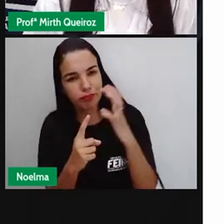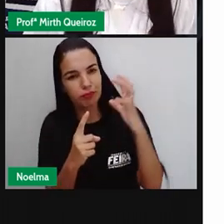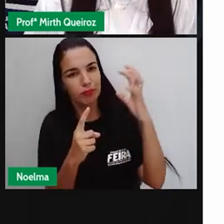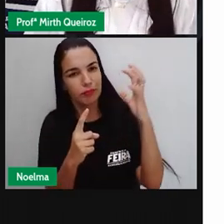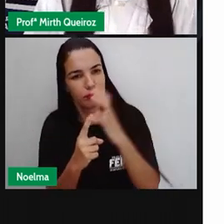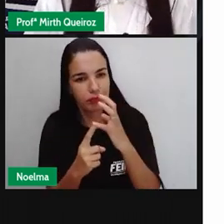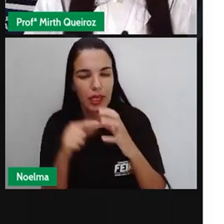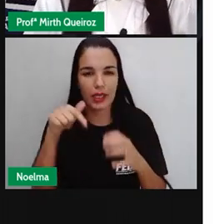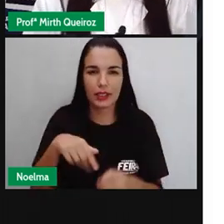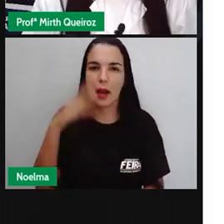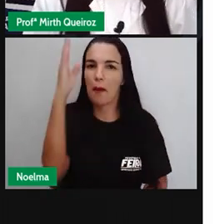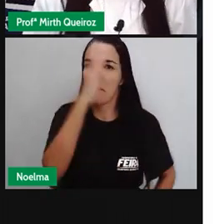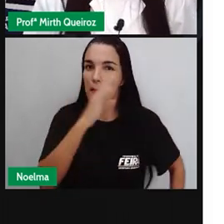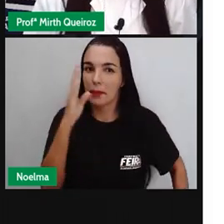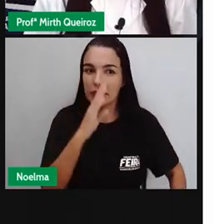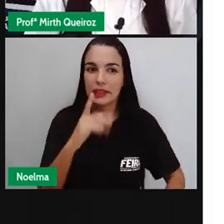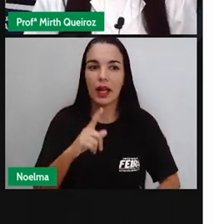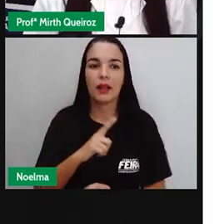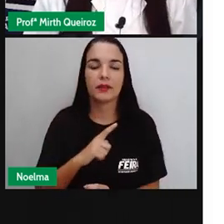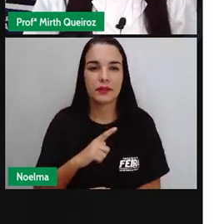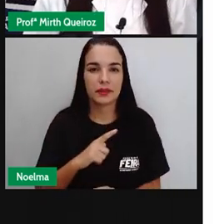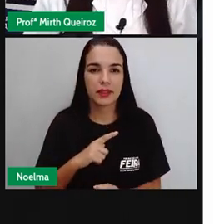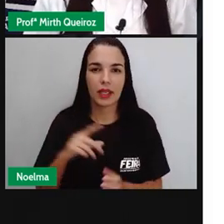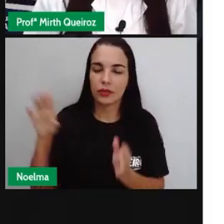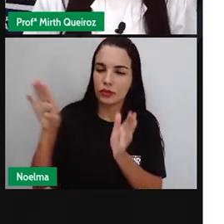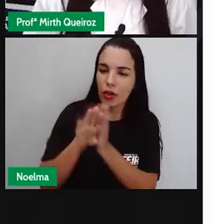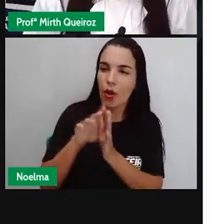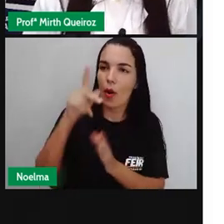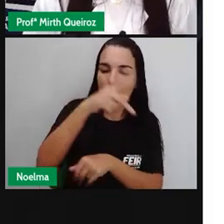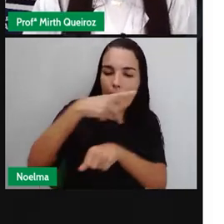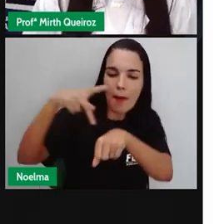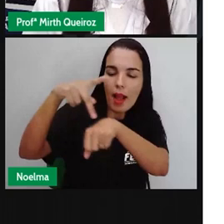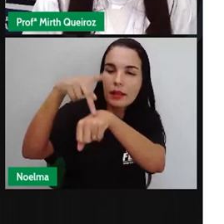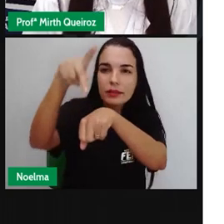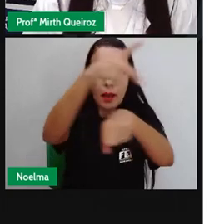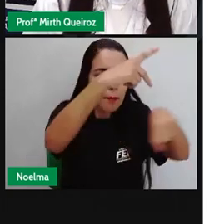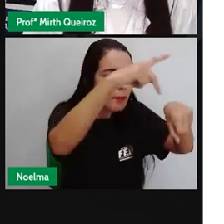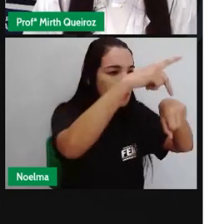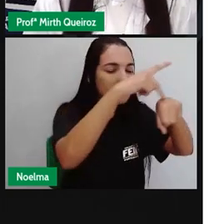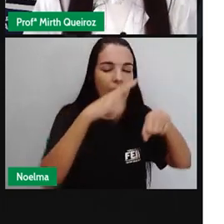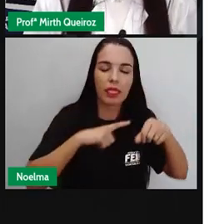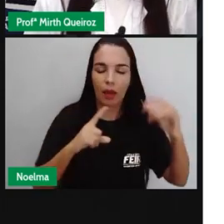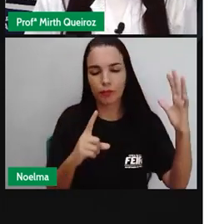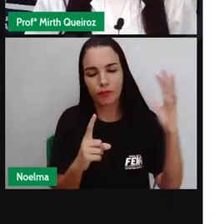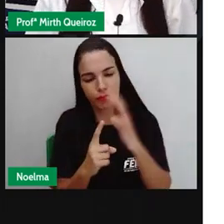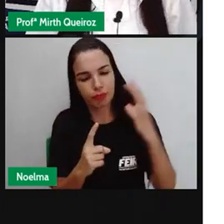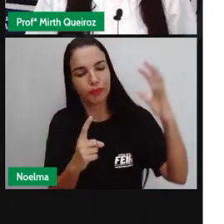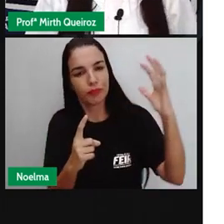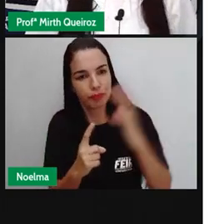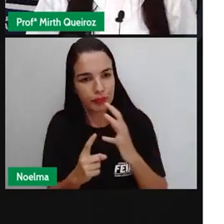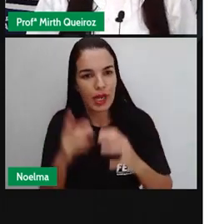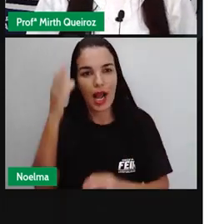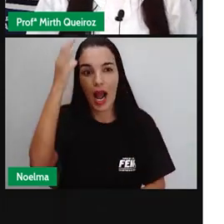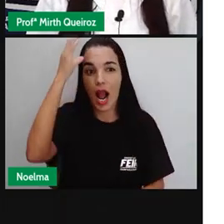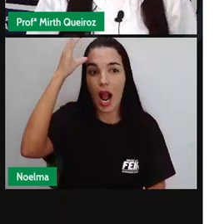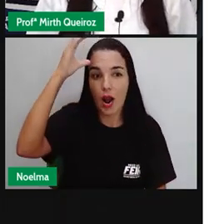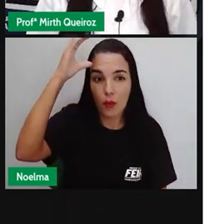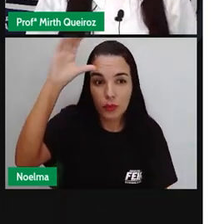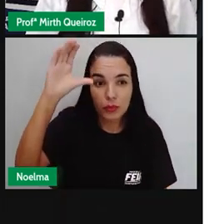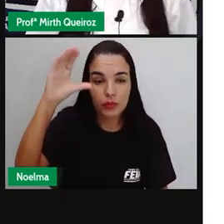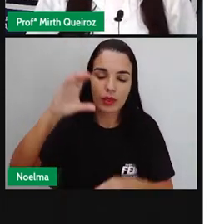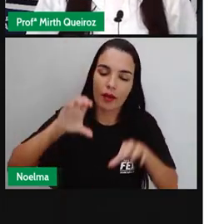que o nosso país recebeu de outros países que influenciaram fortemente na